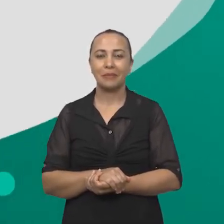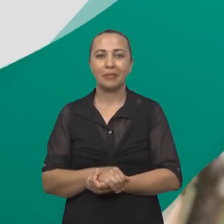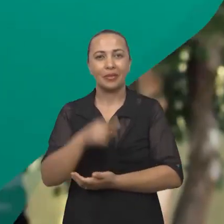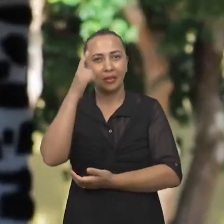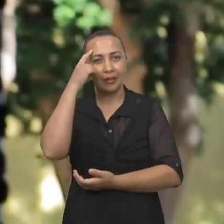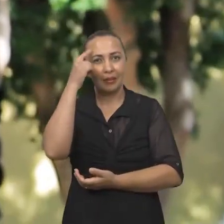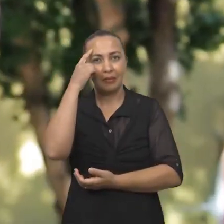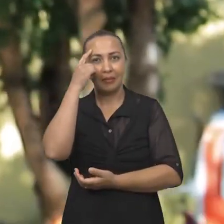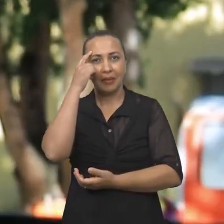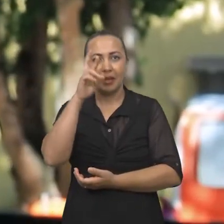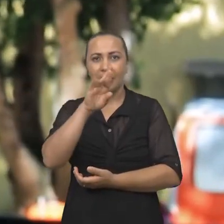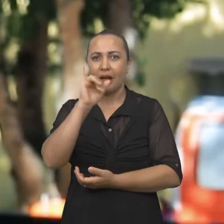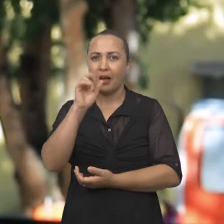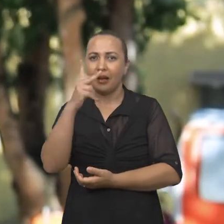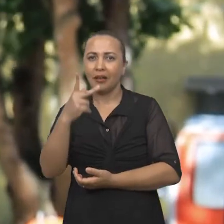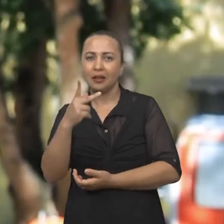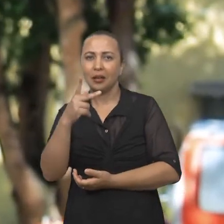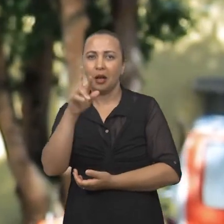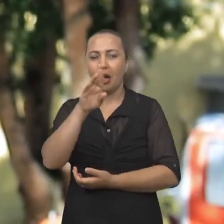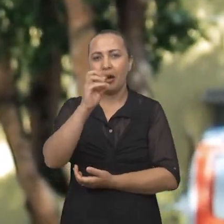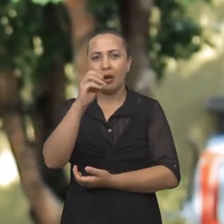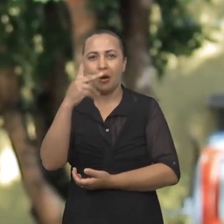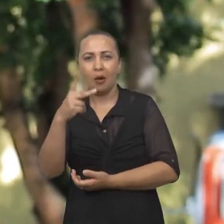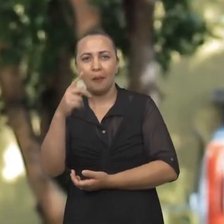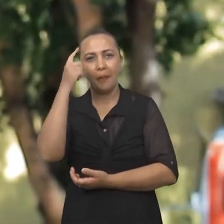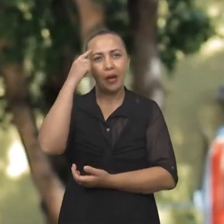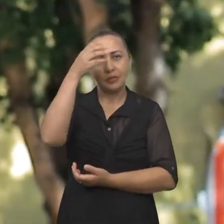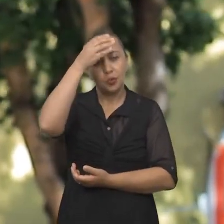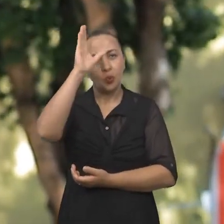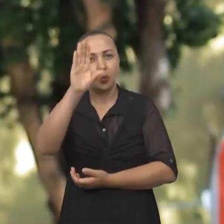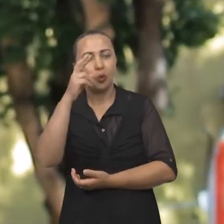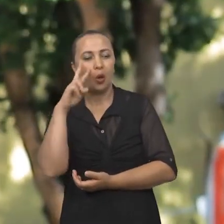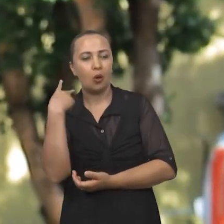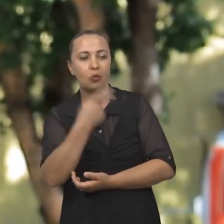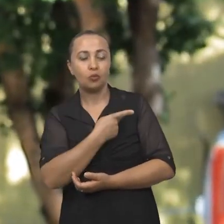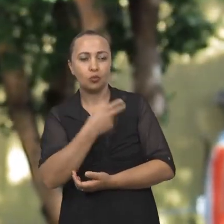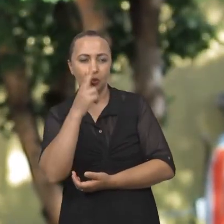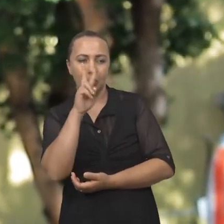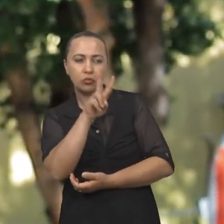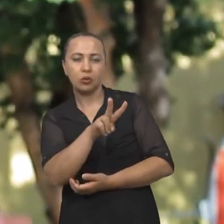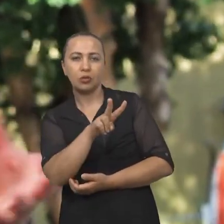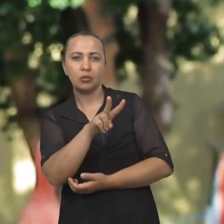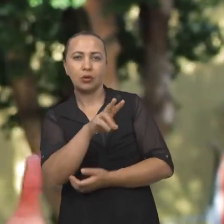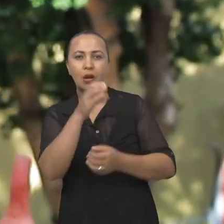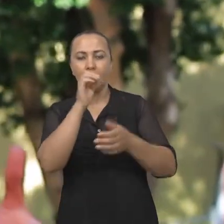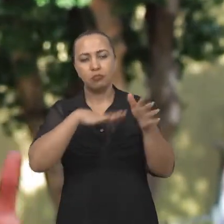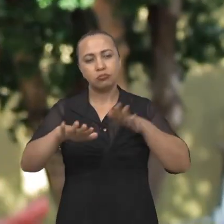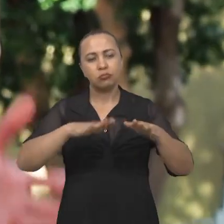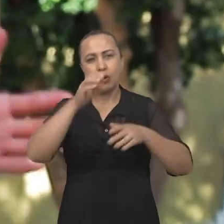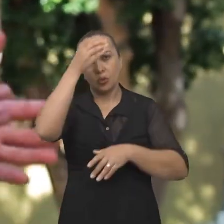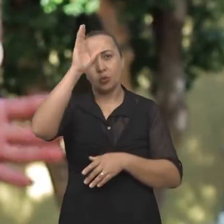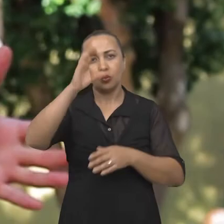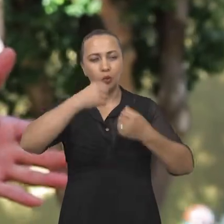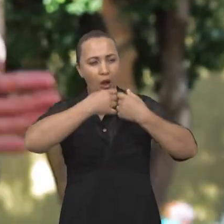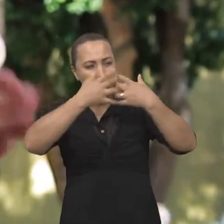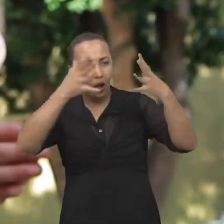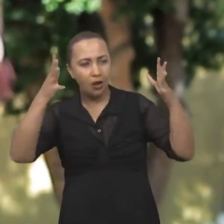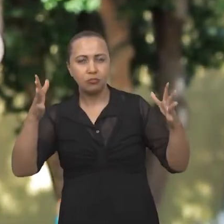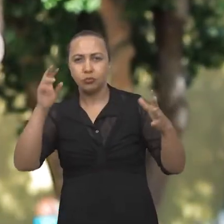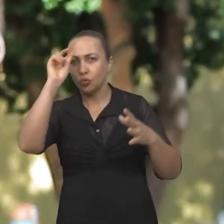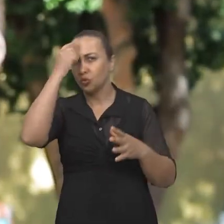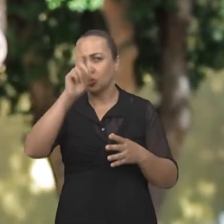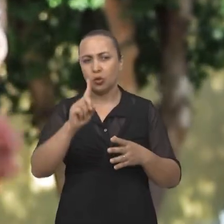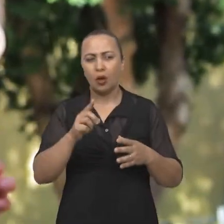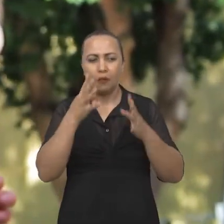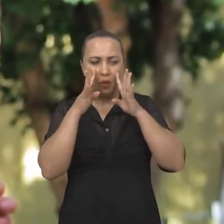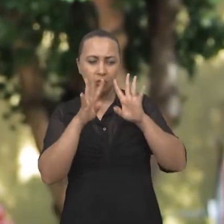Pensar hip-hop é pensar cultura. Então a gente enxerga o movimento cultural de forma ampla, não só